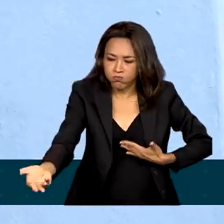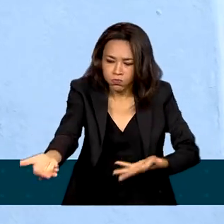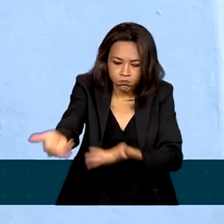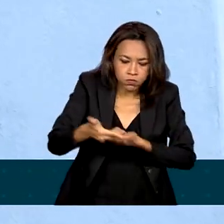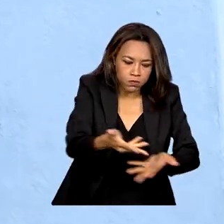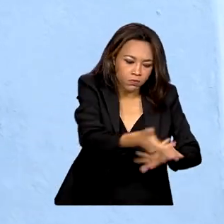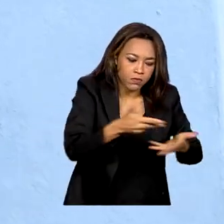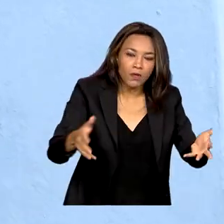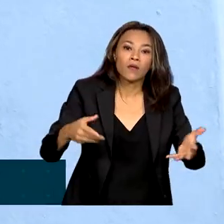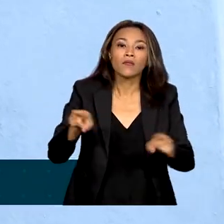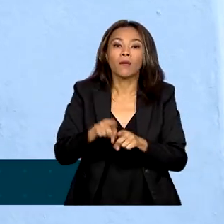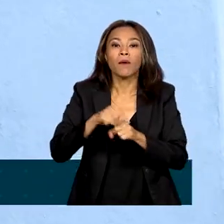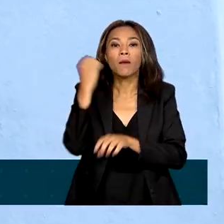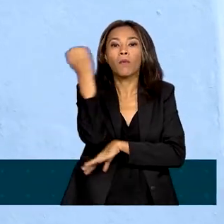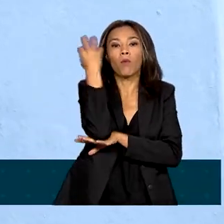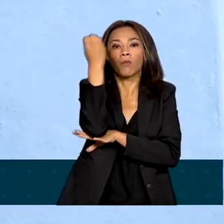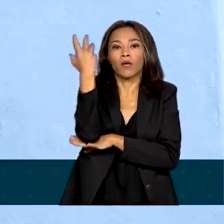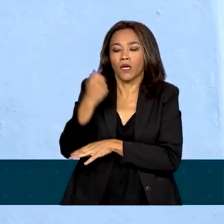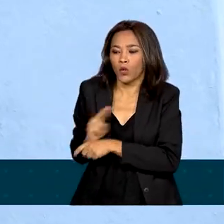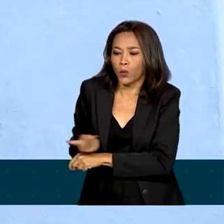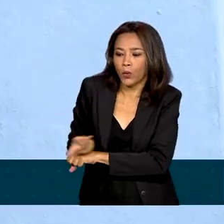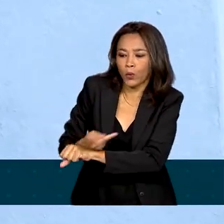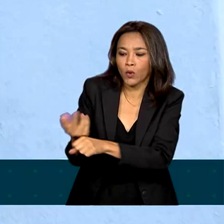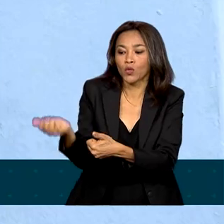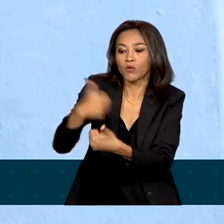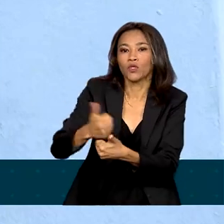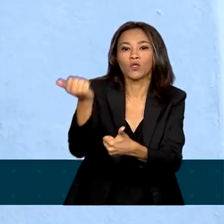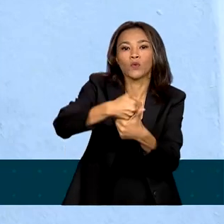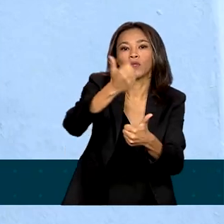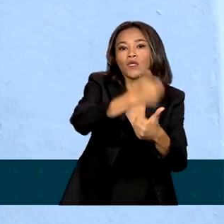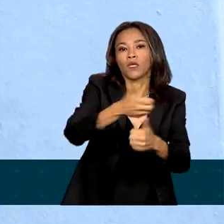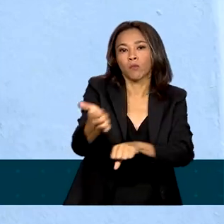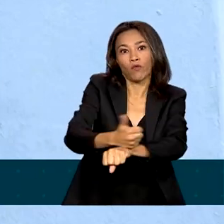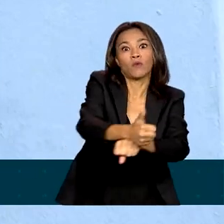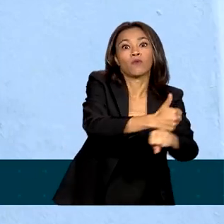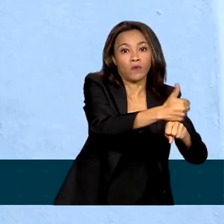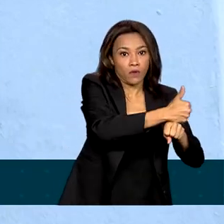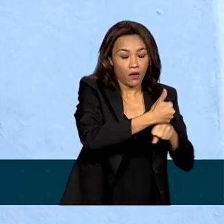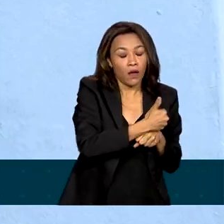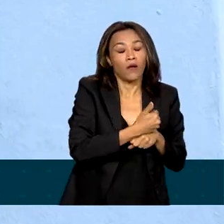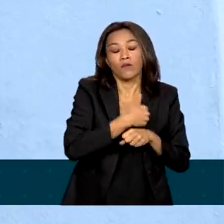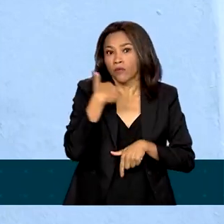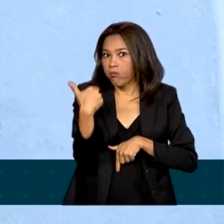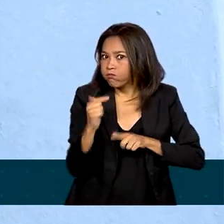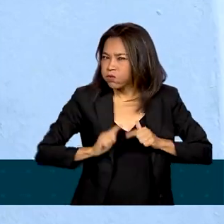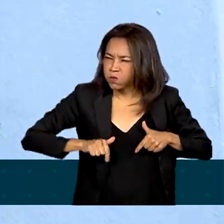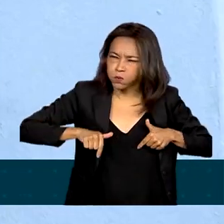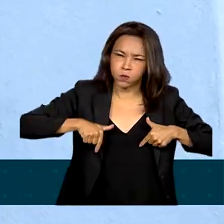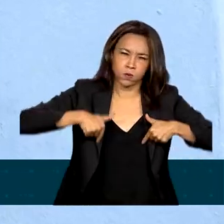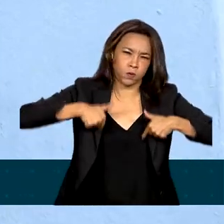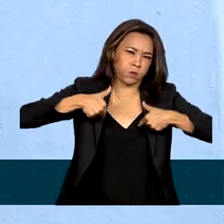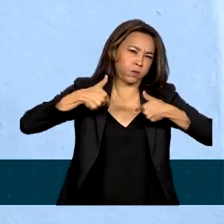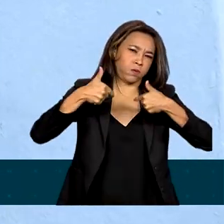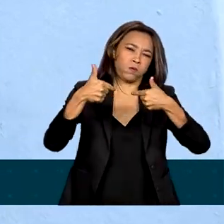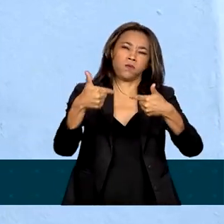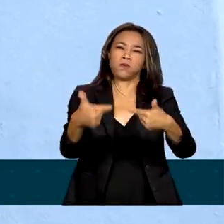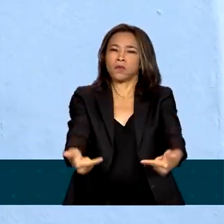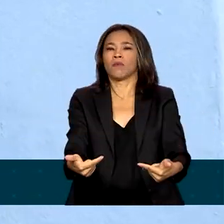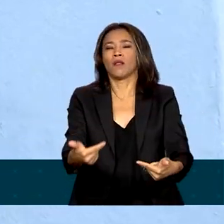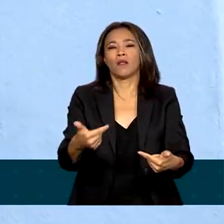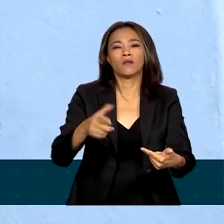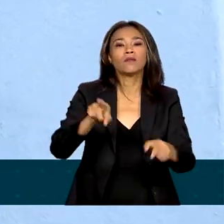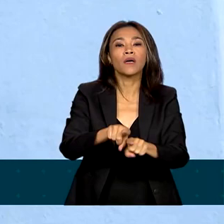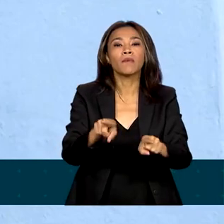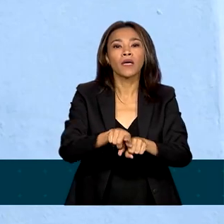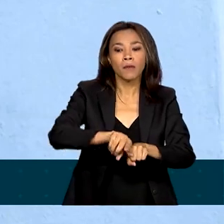socorristas de bombeiro e fazendo as substituições. Estamos trabalhando intensamente com a nossa engenharia para desobstruir